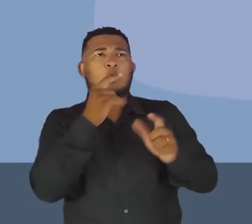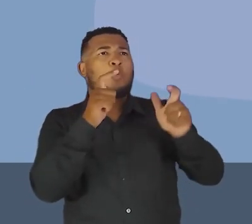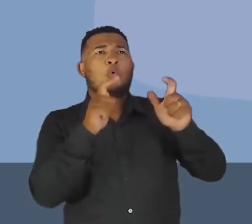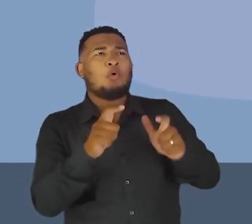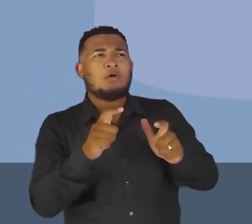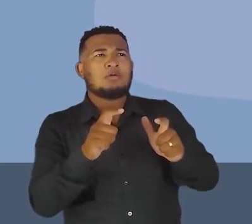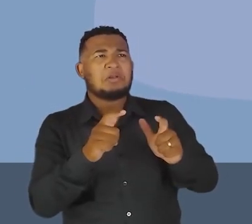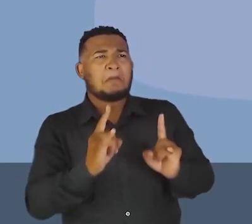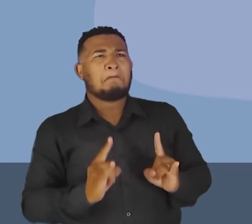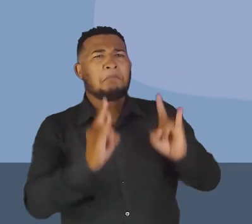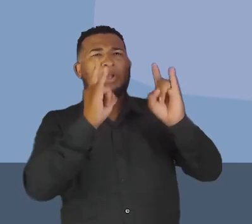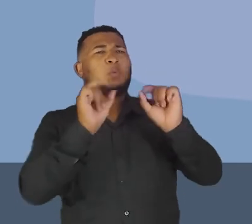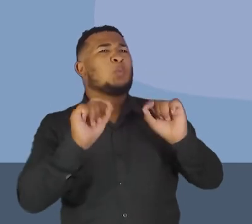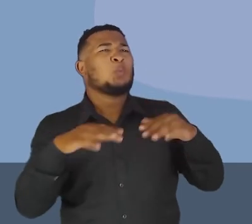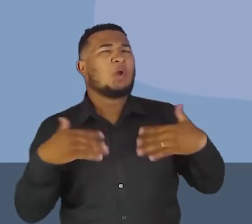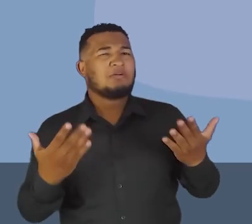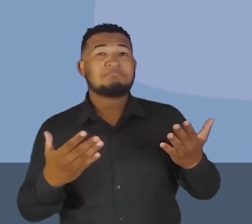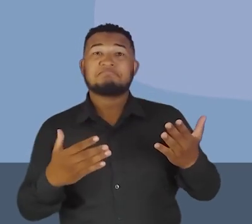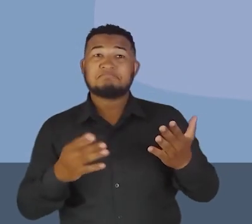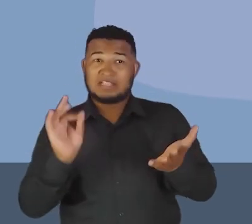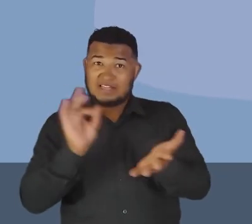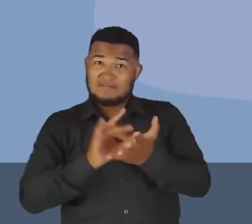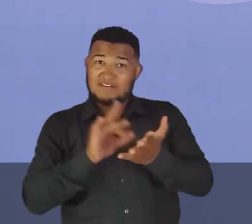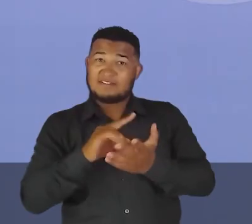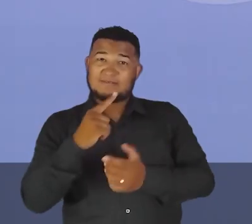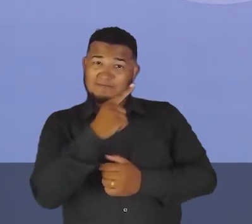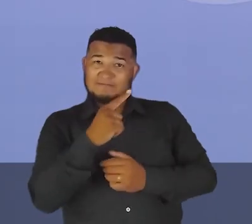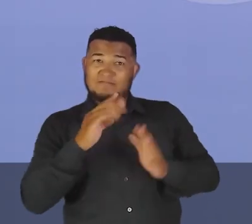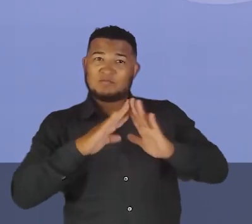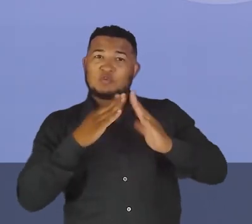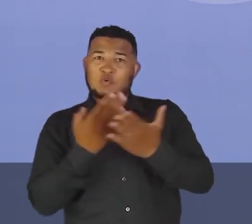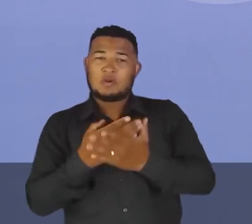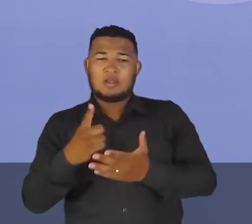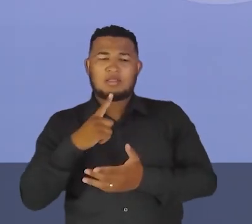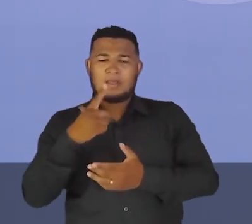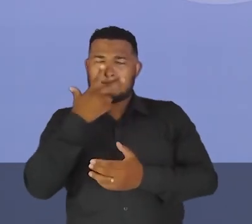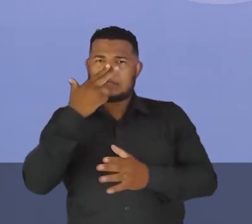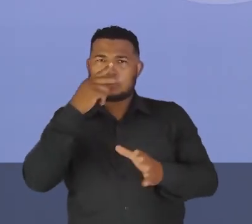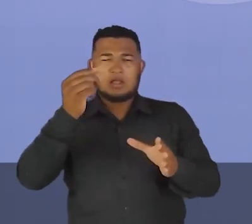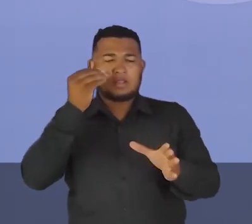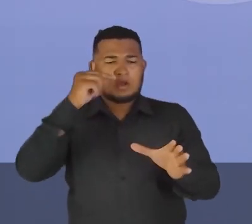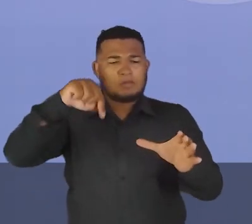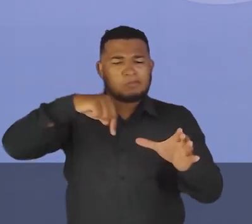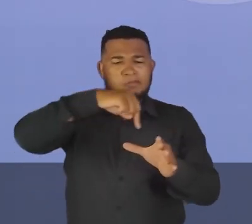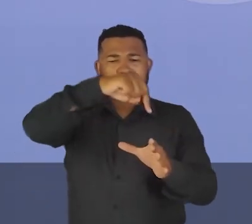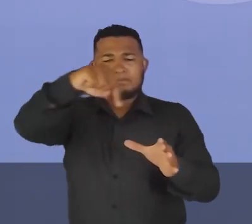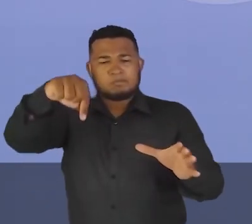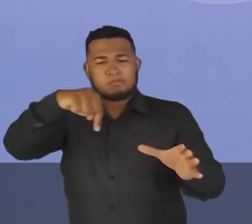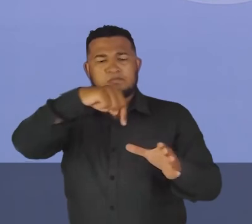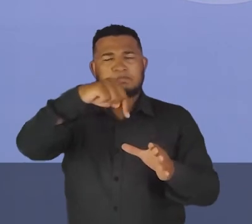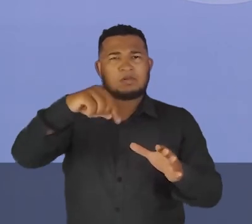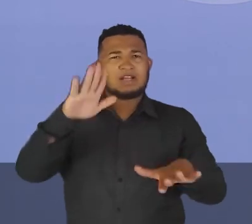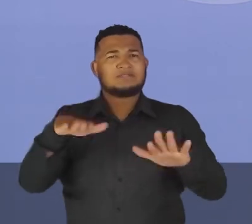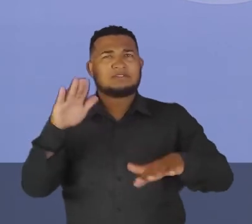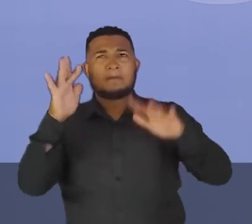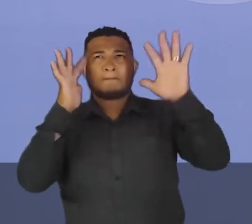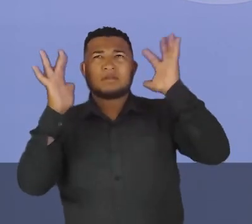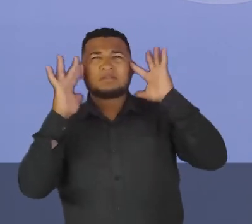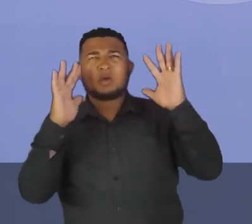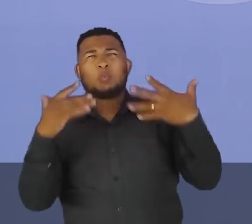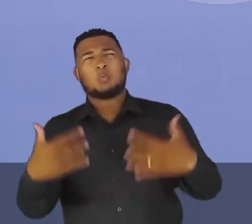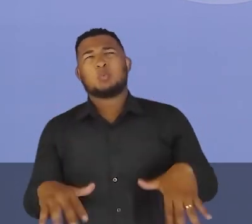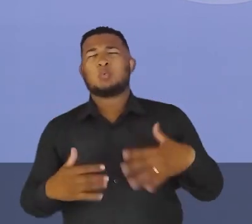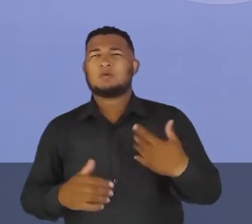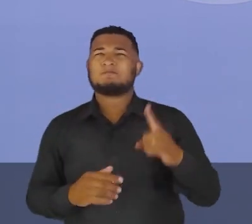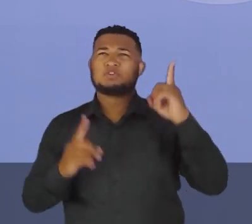tem aqui? Na verdade, essa escola, ela foi feita, né? Em forma de espiral, tá? E a gente pensa assim, poxa, tinha que ter edifício,